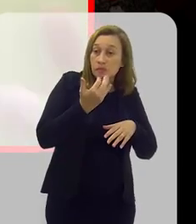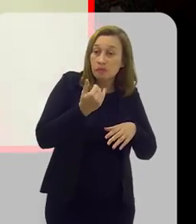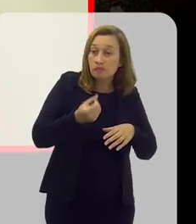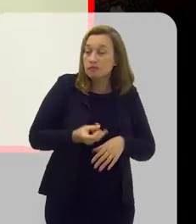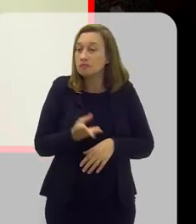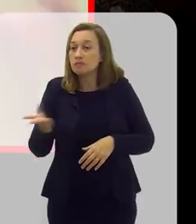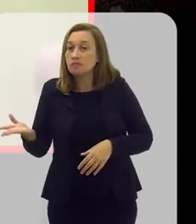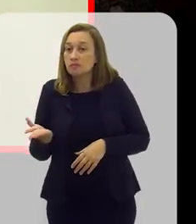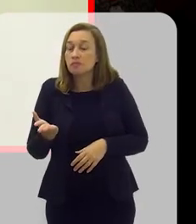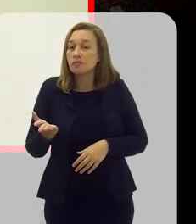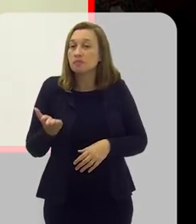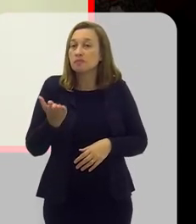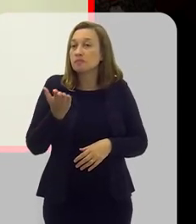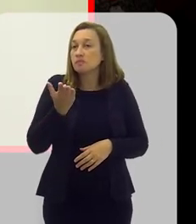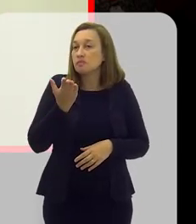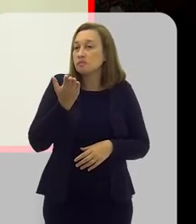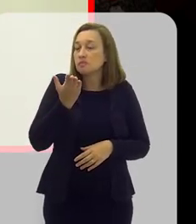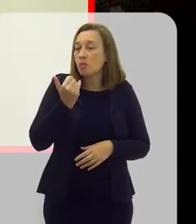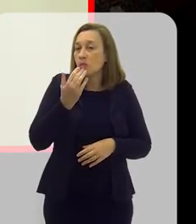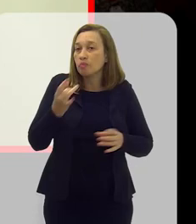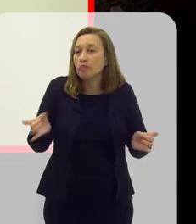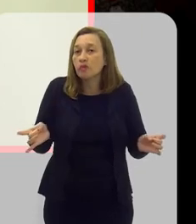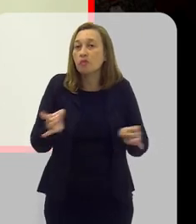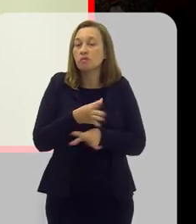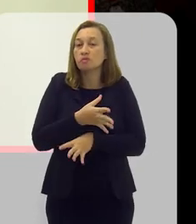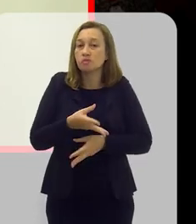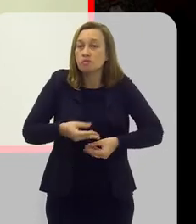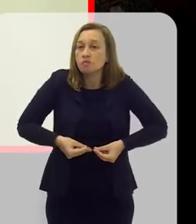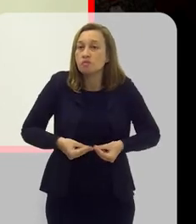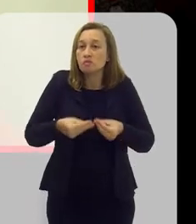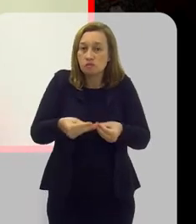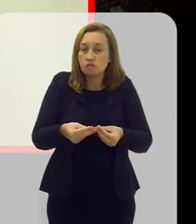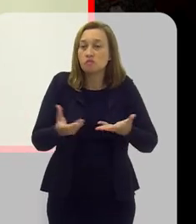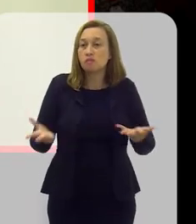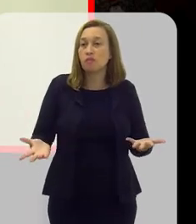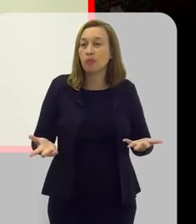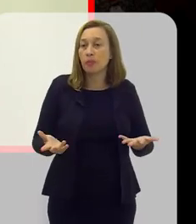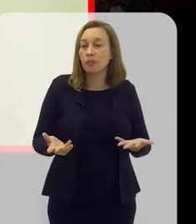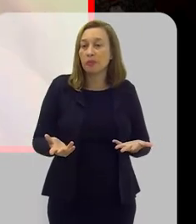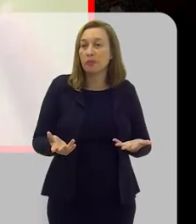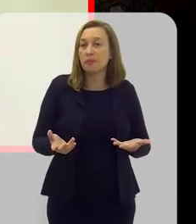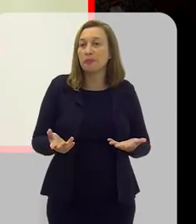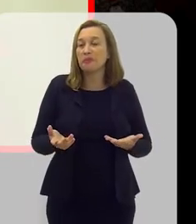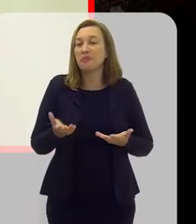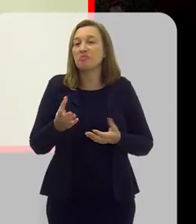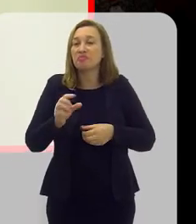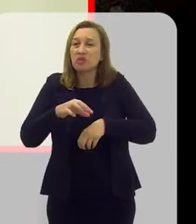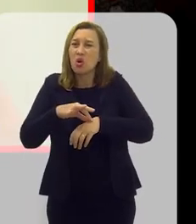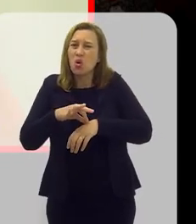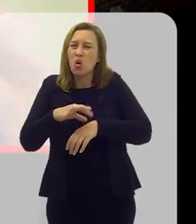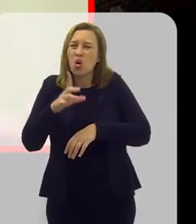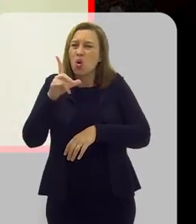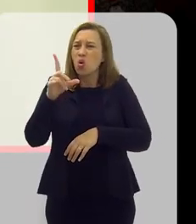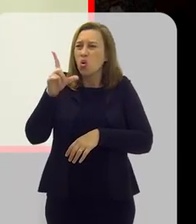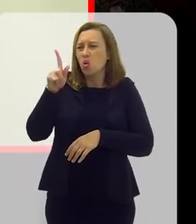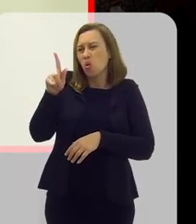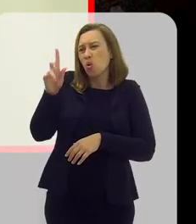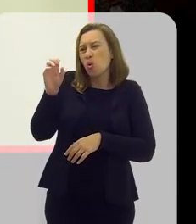quantidade de fast food, de comida pronta, hiperpalatável, hipergordurosa,